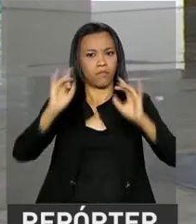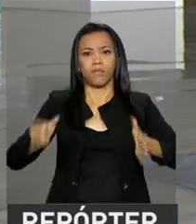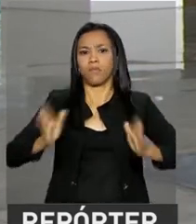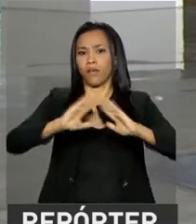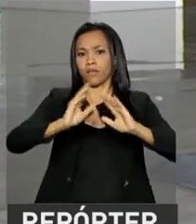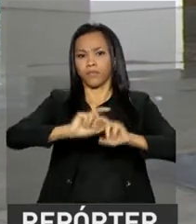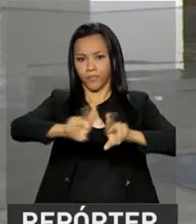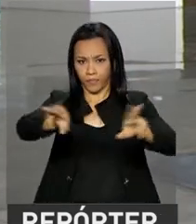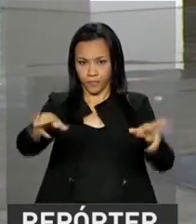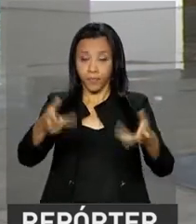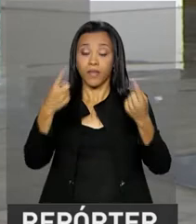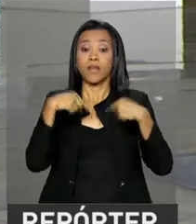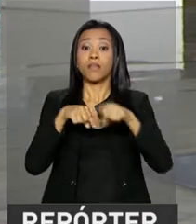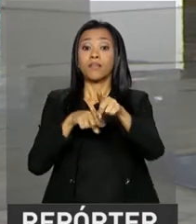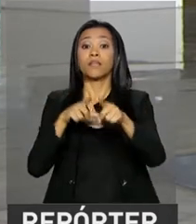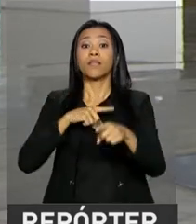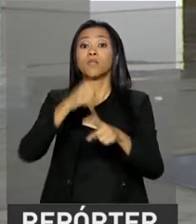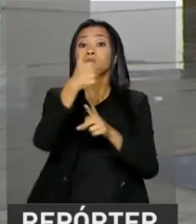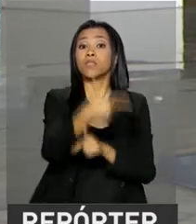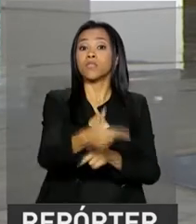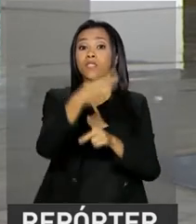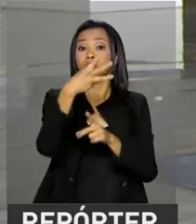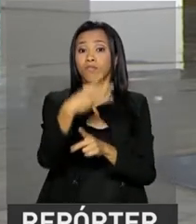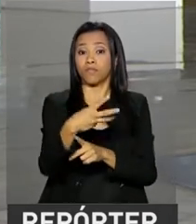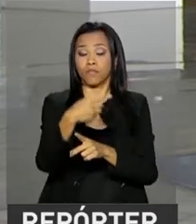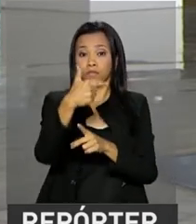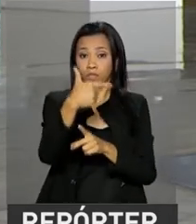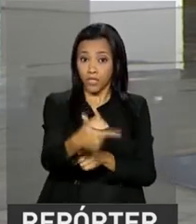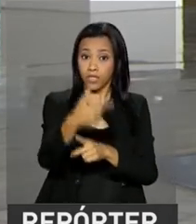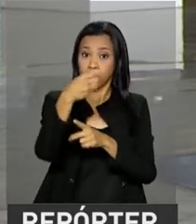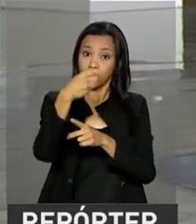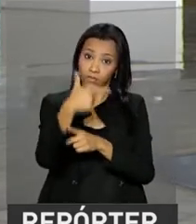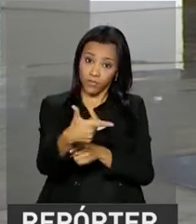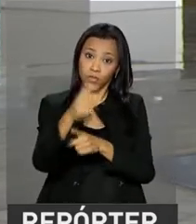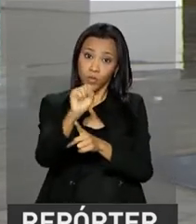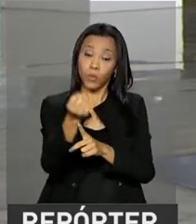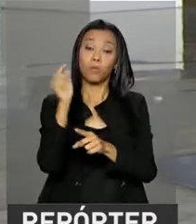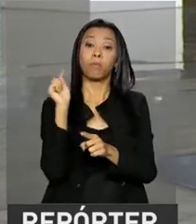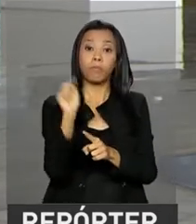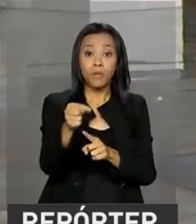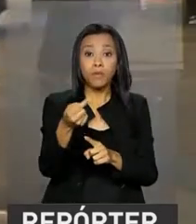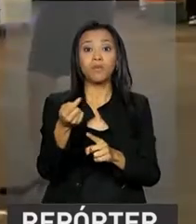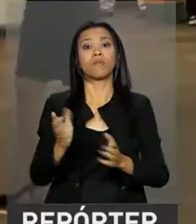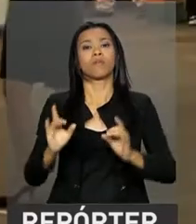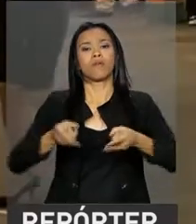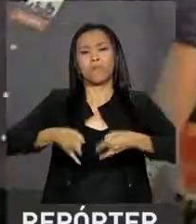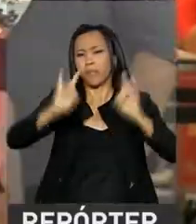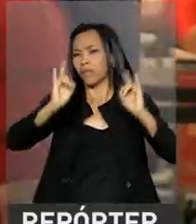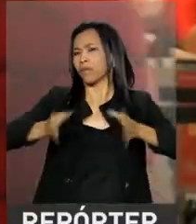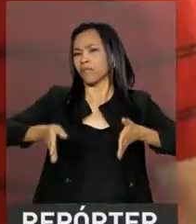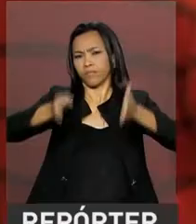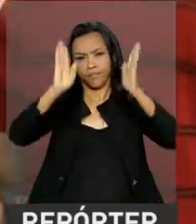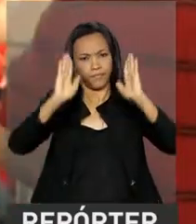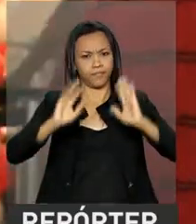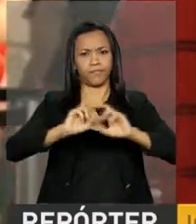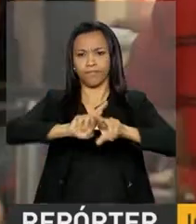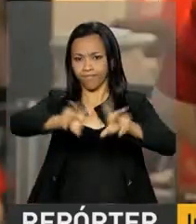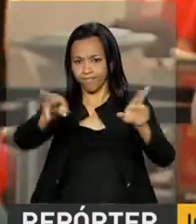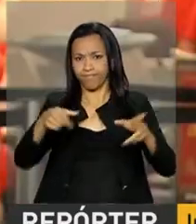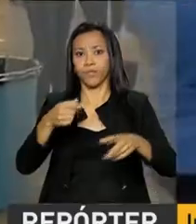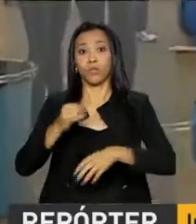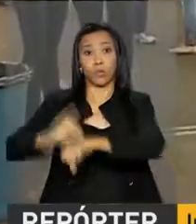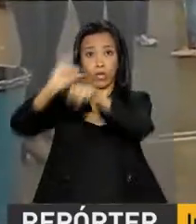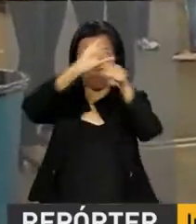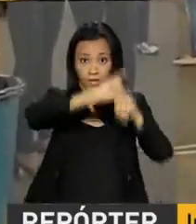do Feirão da Casa Própria, 228 mil imóveis em 11 capitais do país. Há possibilidades de contratos pelo